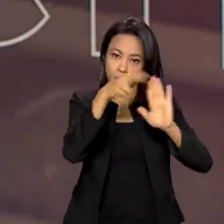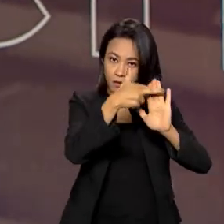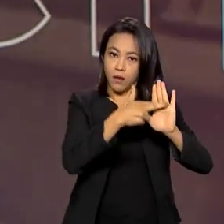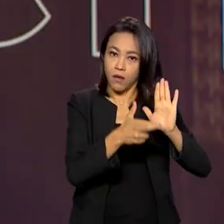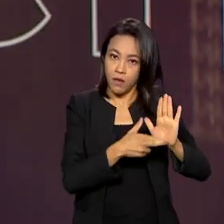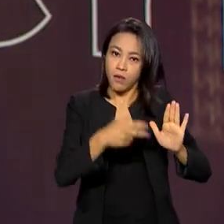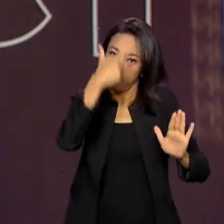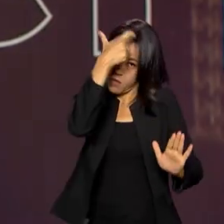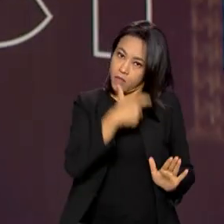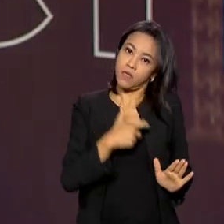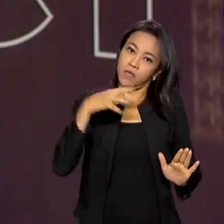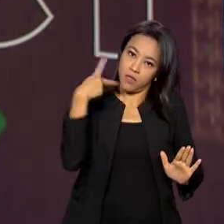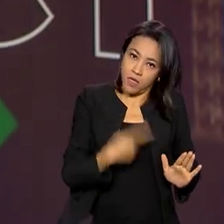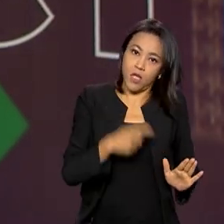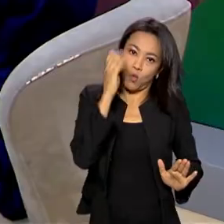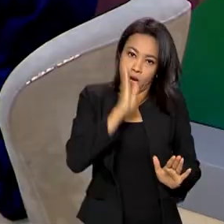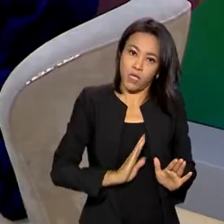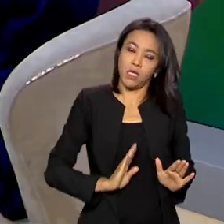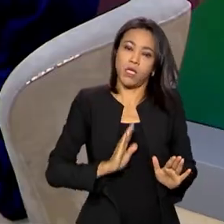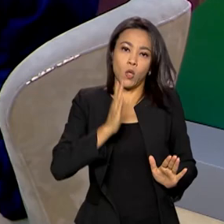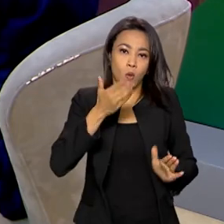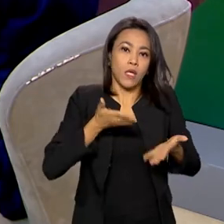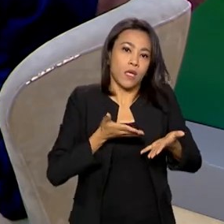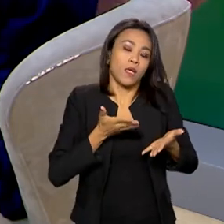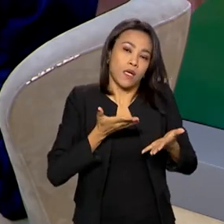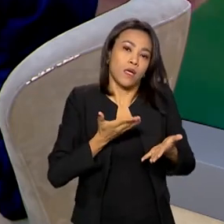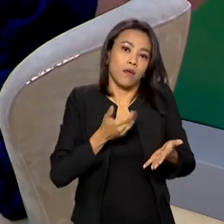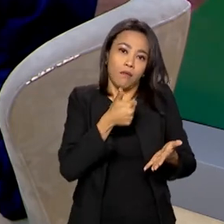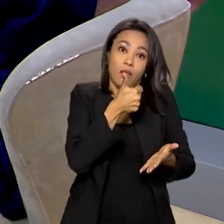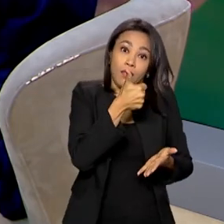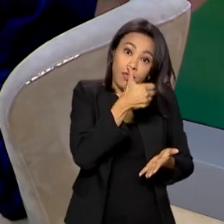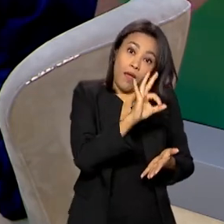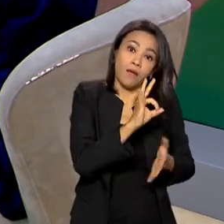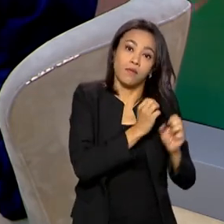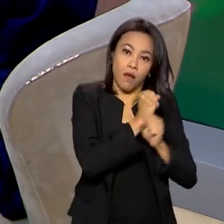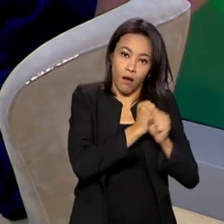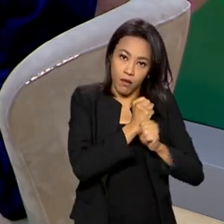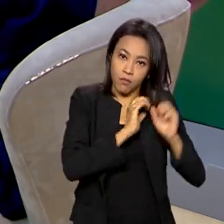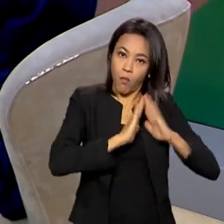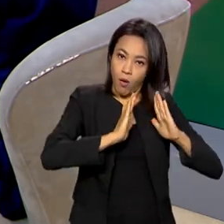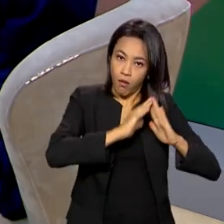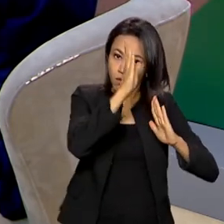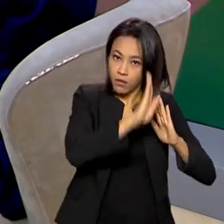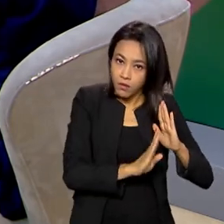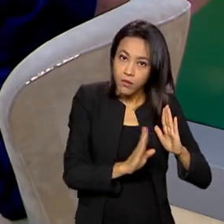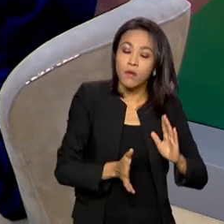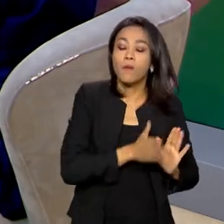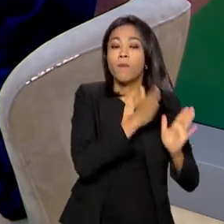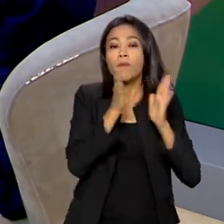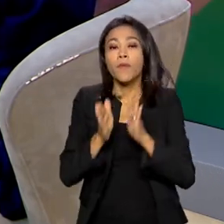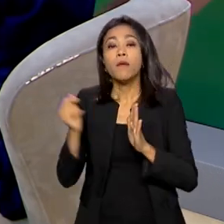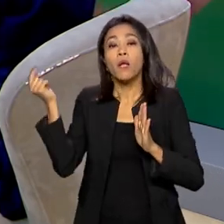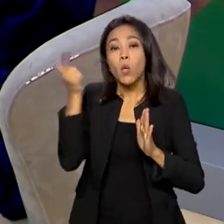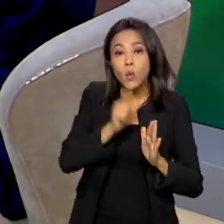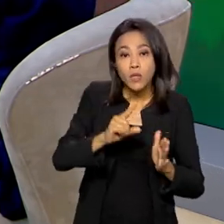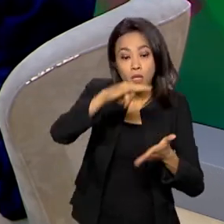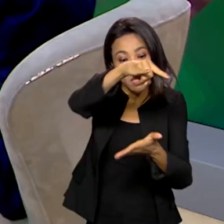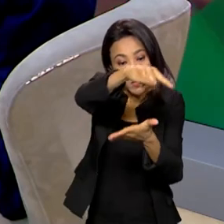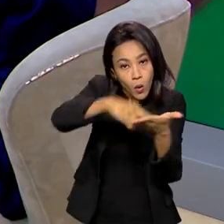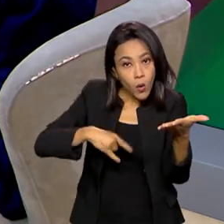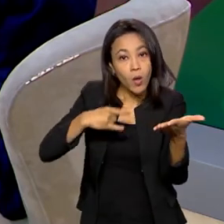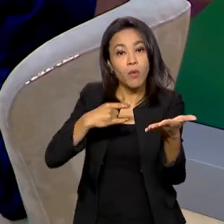tem que ser brasileiro, nato, naturalizado há mais de 10 anos. E o processo de obtenção de uma rádio